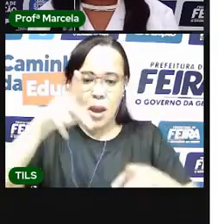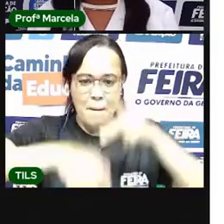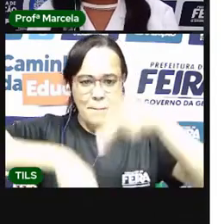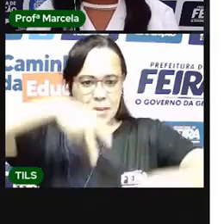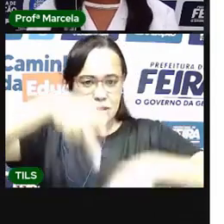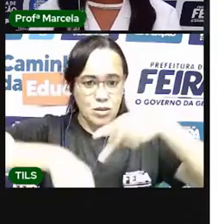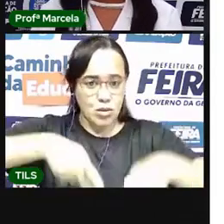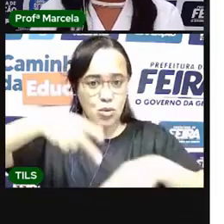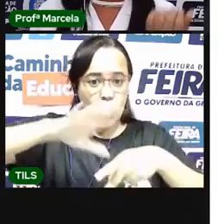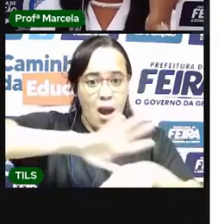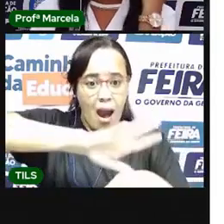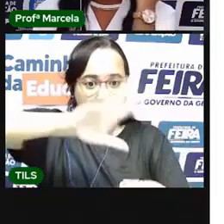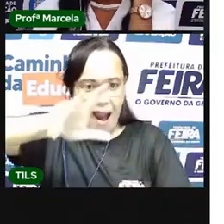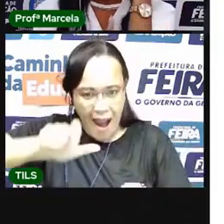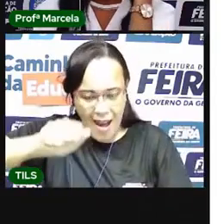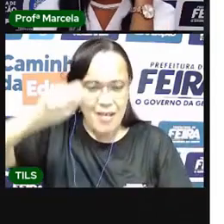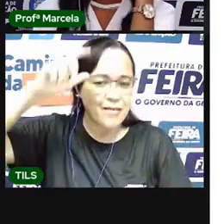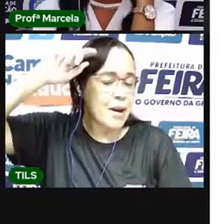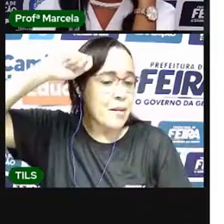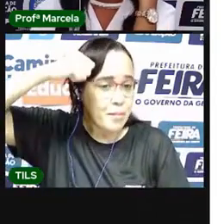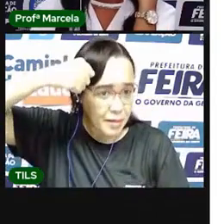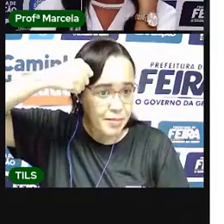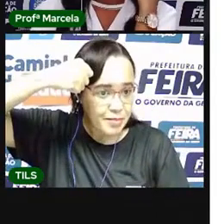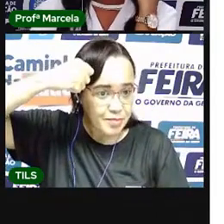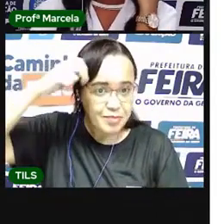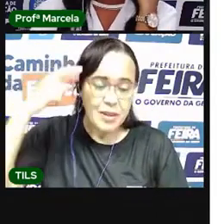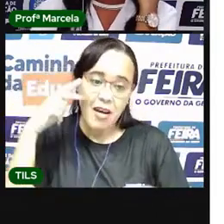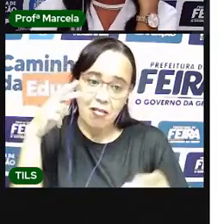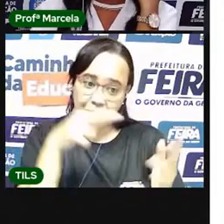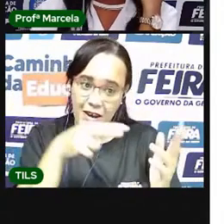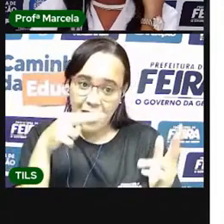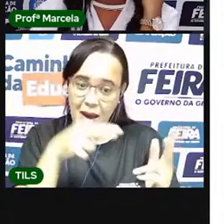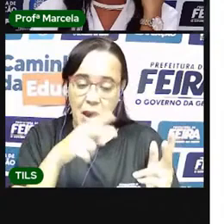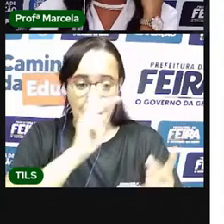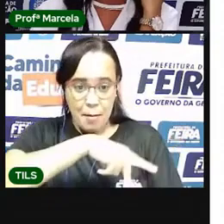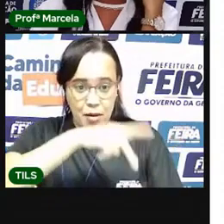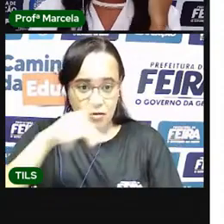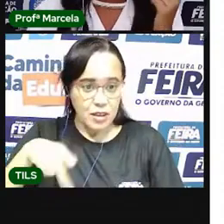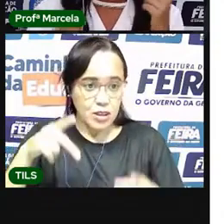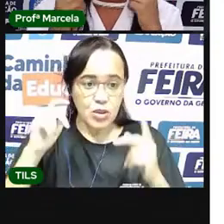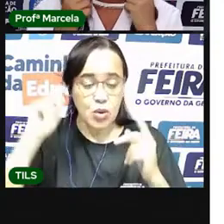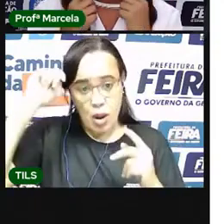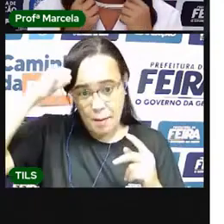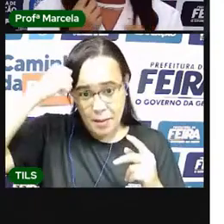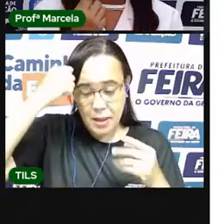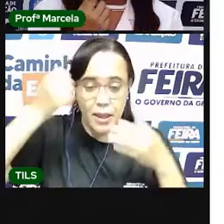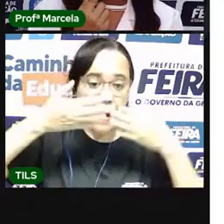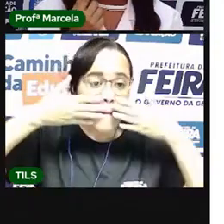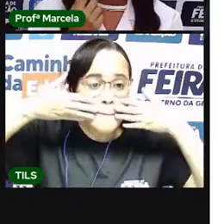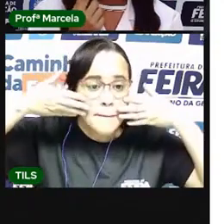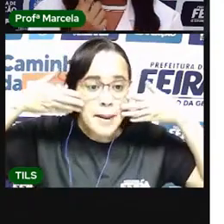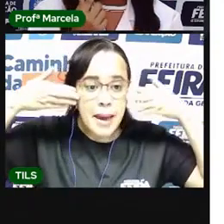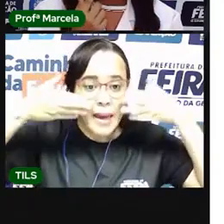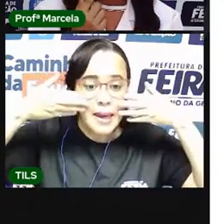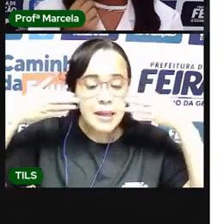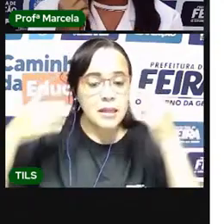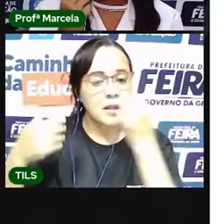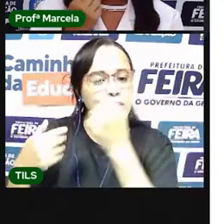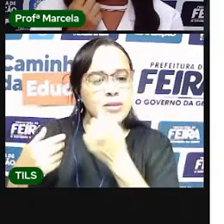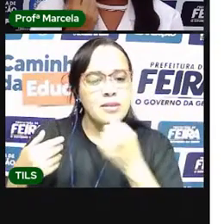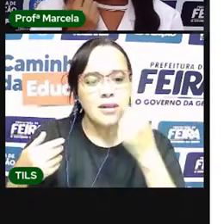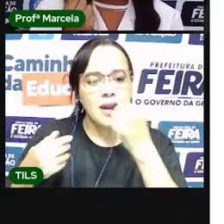africanos. Observem que a minha pele é mais escura, sou negra, os meus lábios são